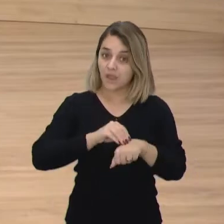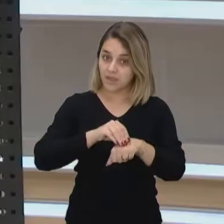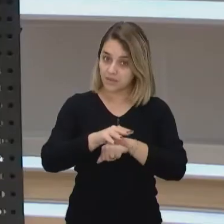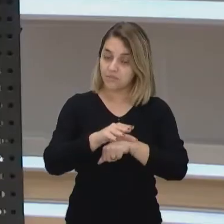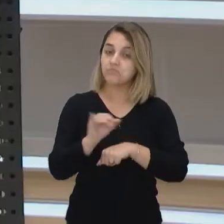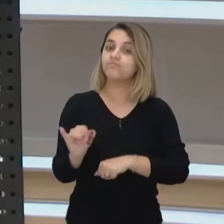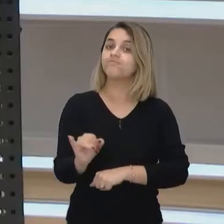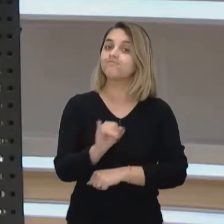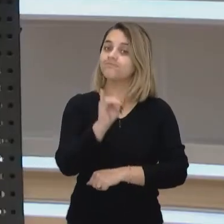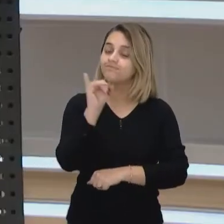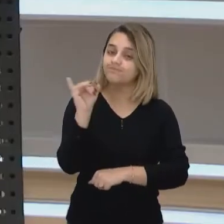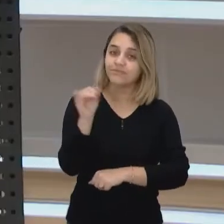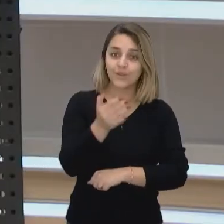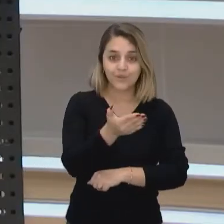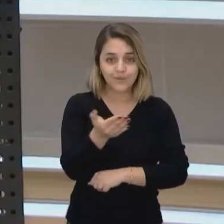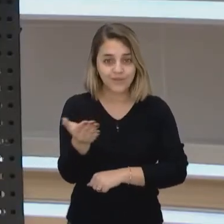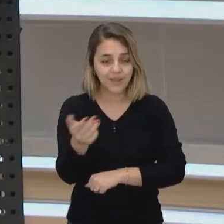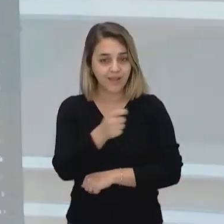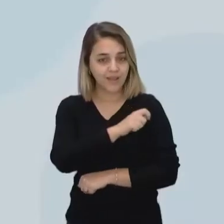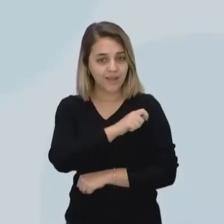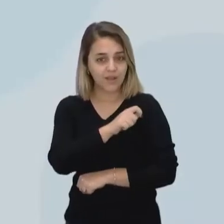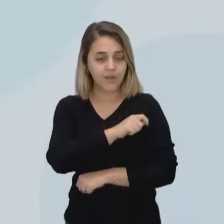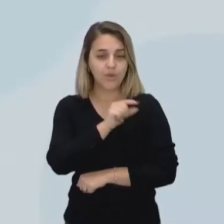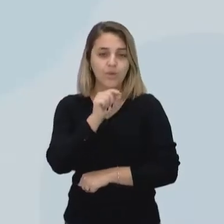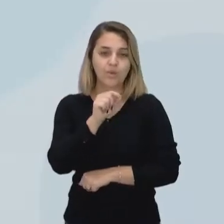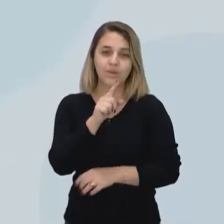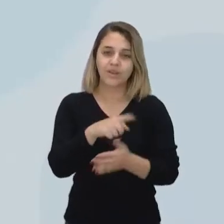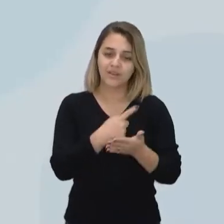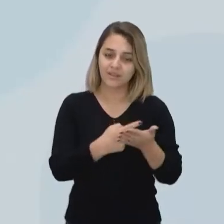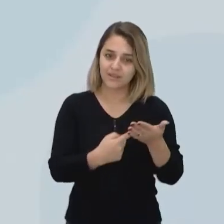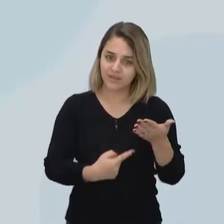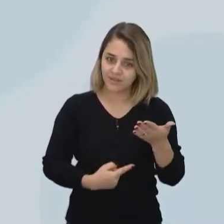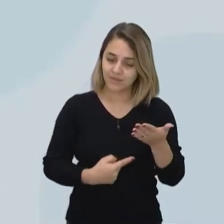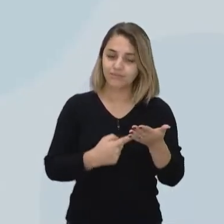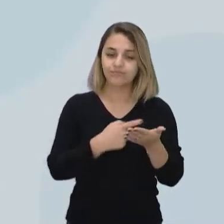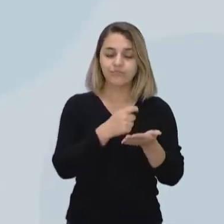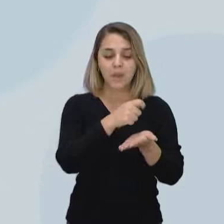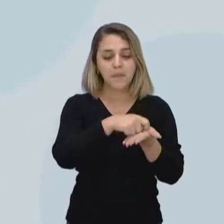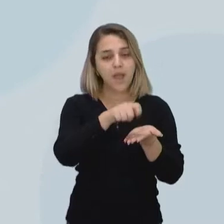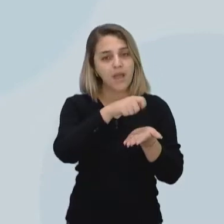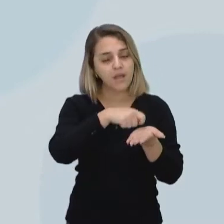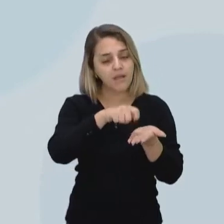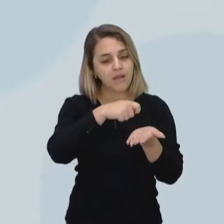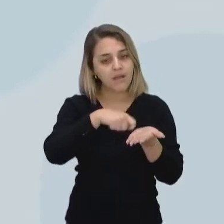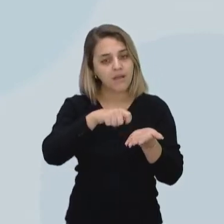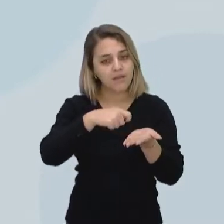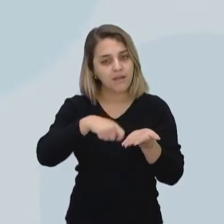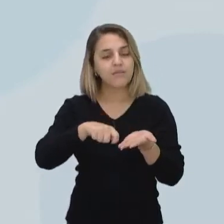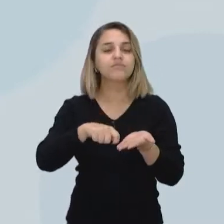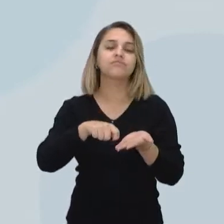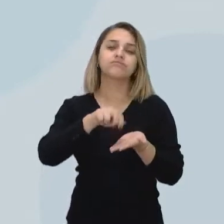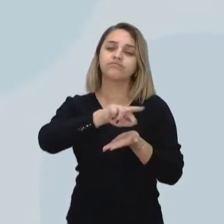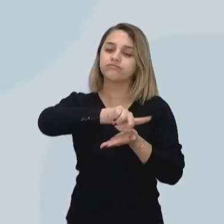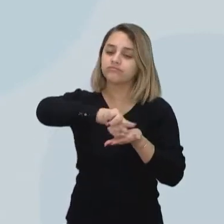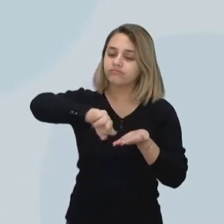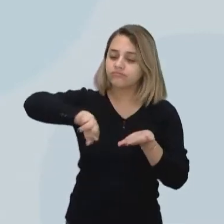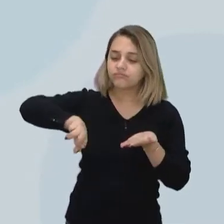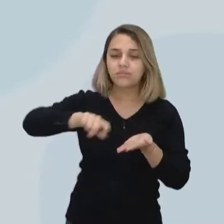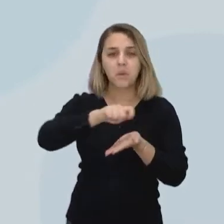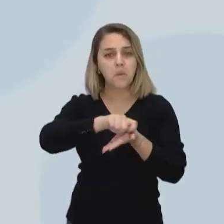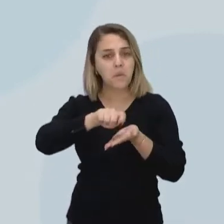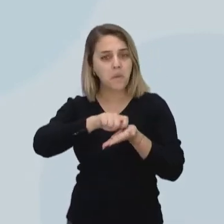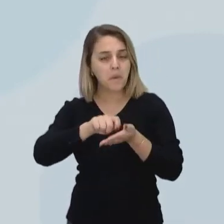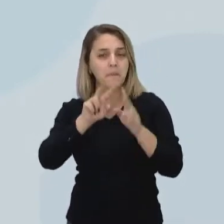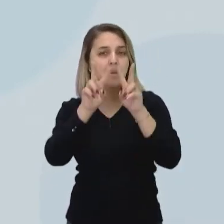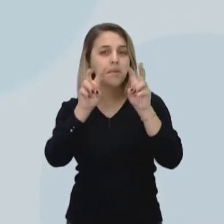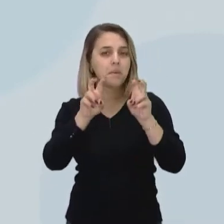estudantes, para que registrem em seus diários de bordo as anotações, os tópicos e